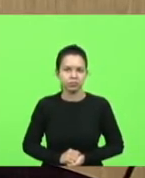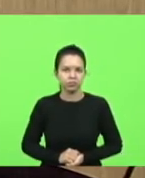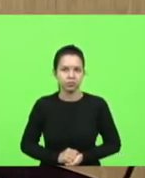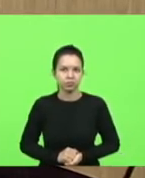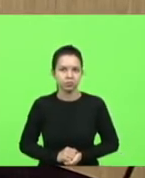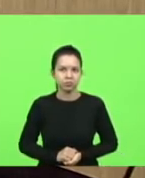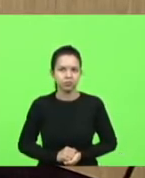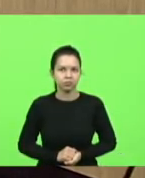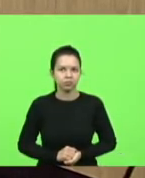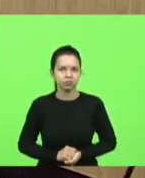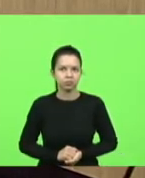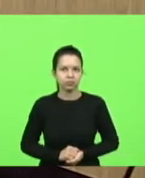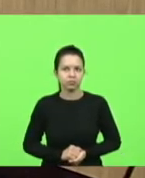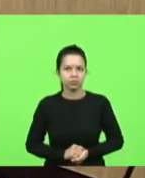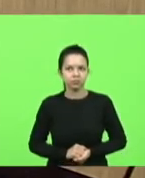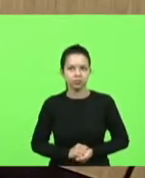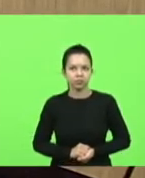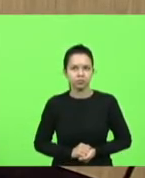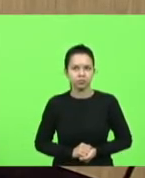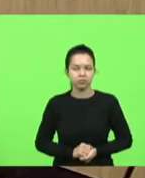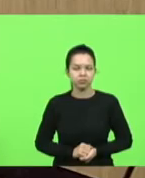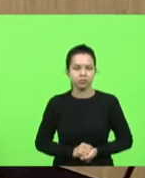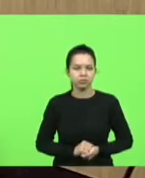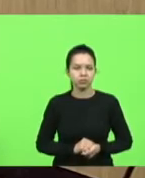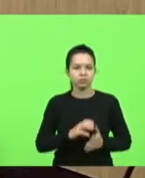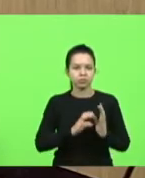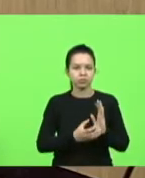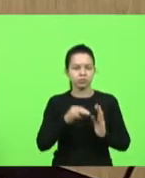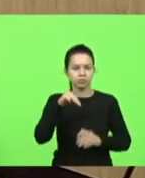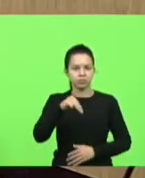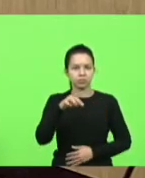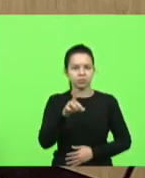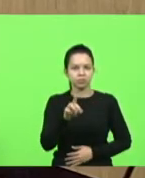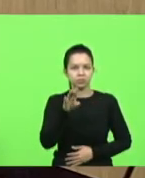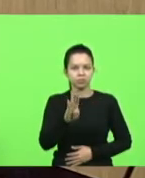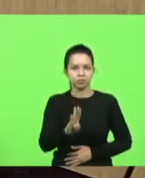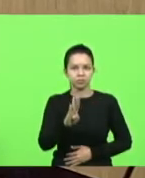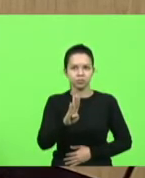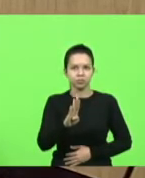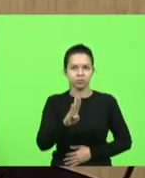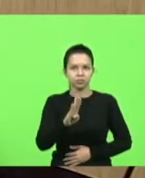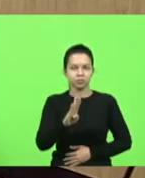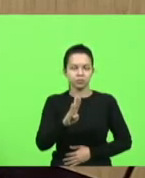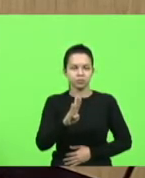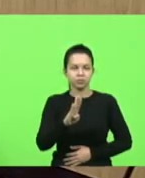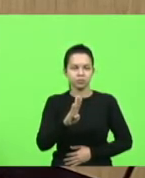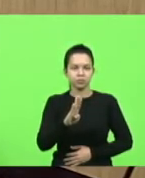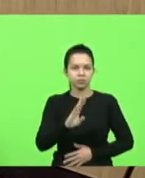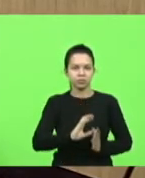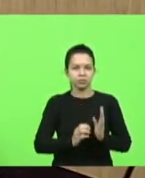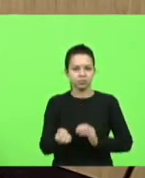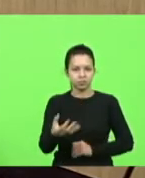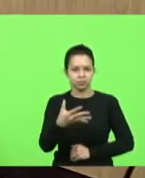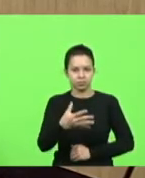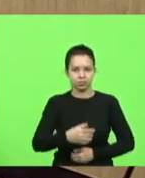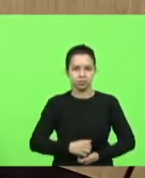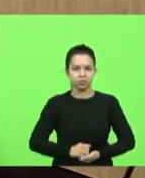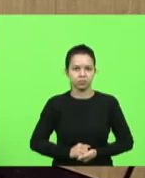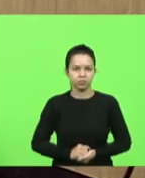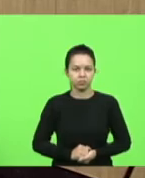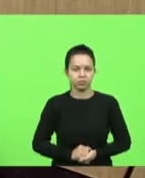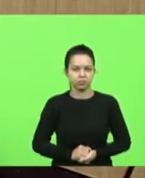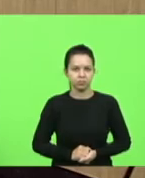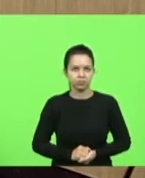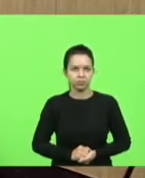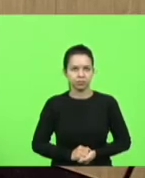bloco MDB partido novo por quinze minutos presidente acho que